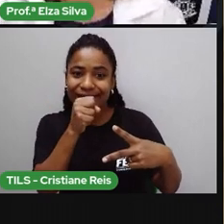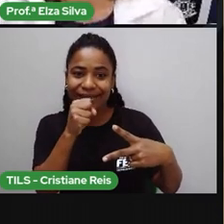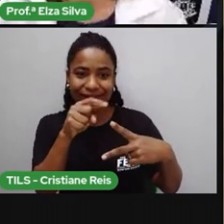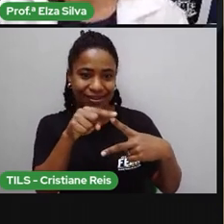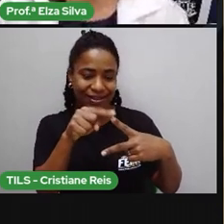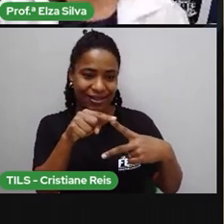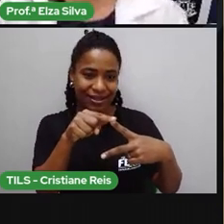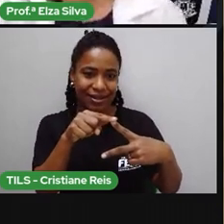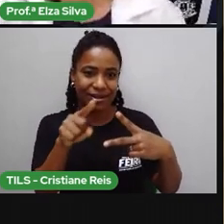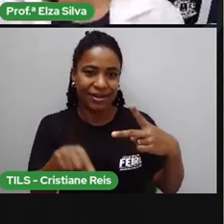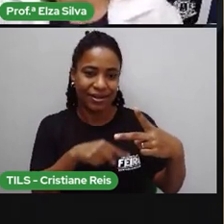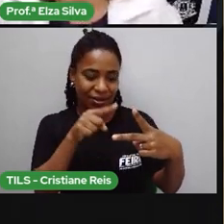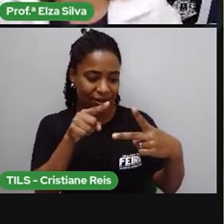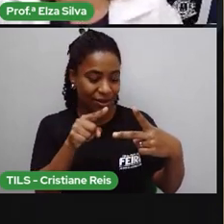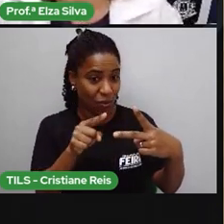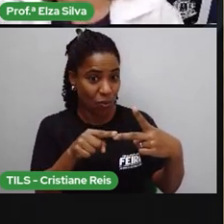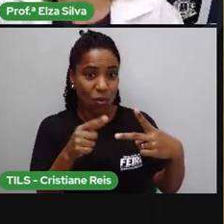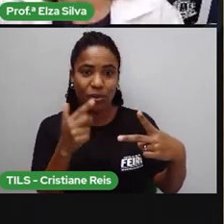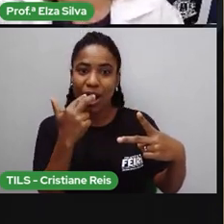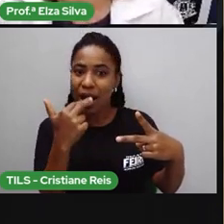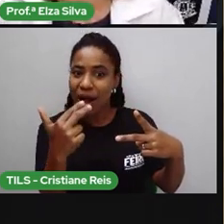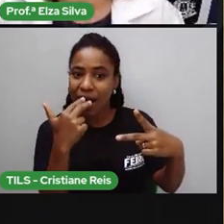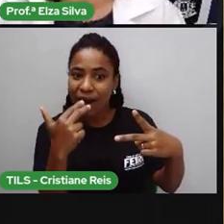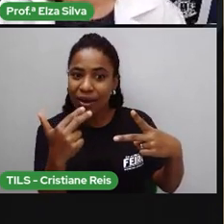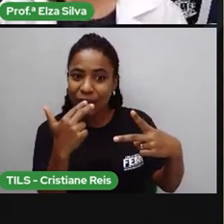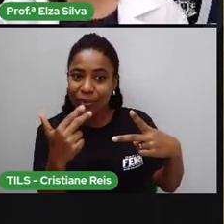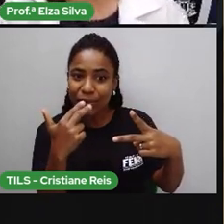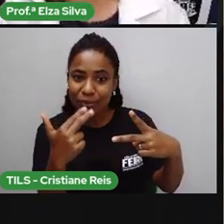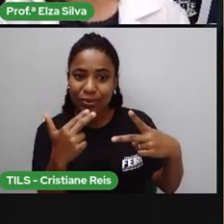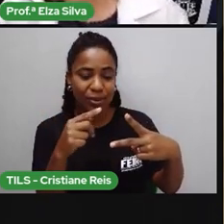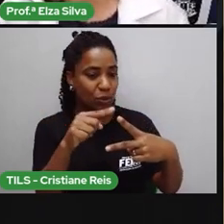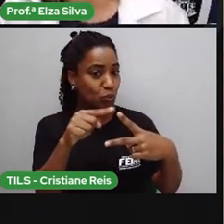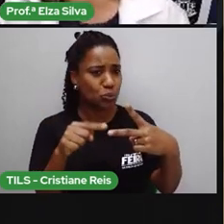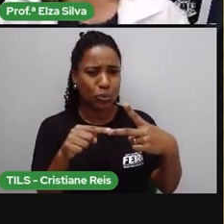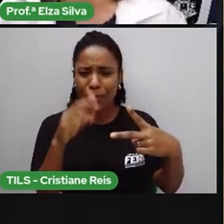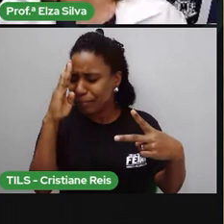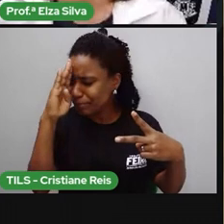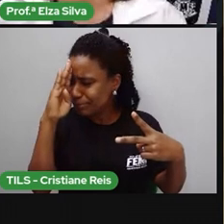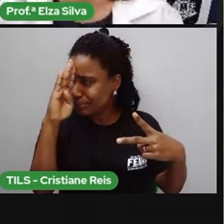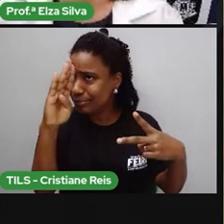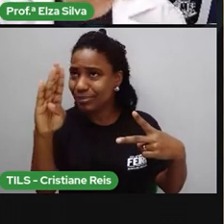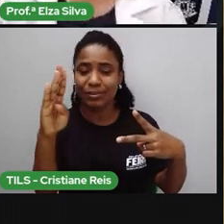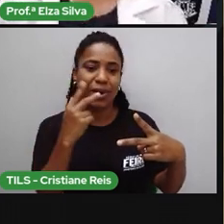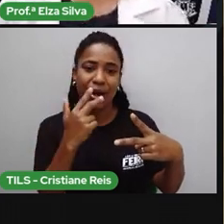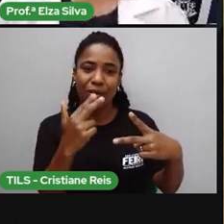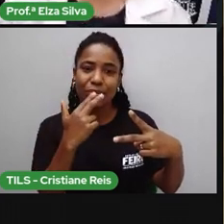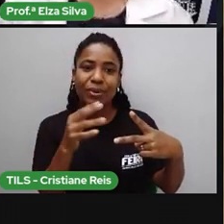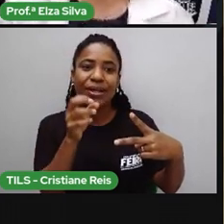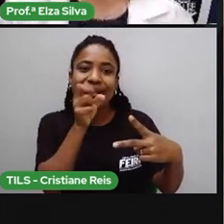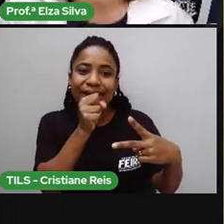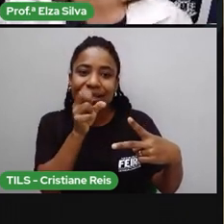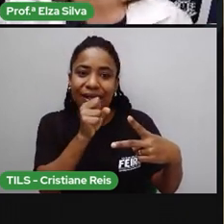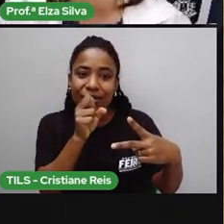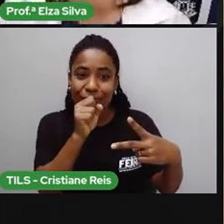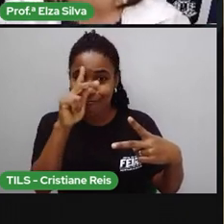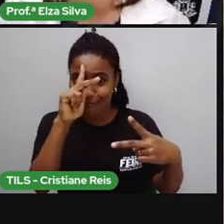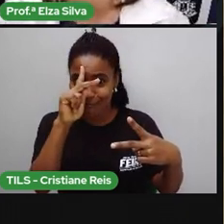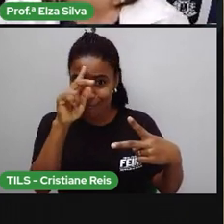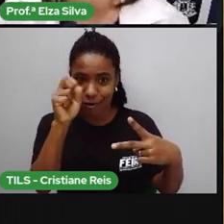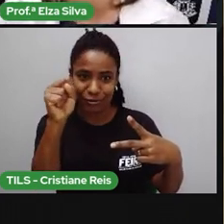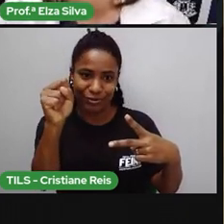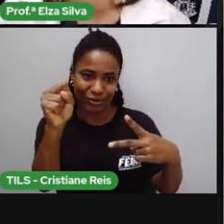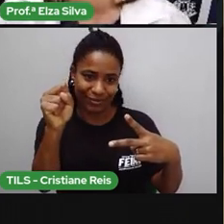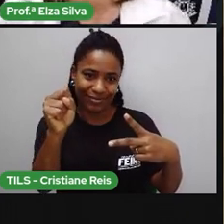idioma Isisrosa, logo acima, destacado também de laranja, agora um laranja mais forte.